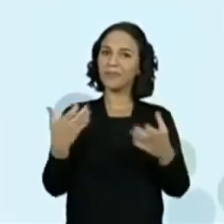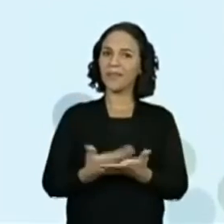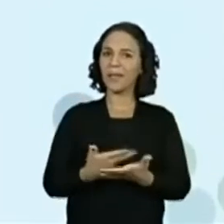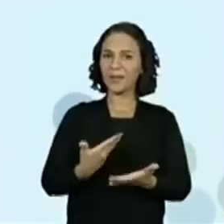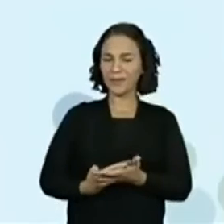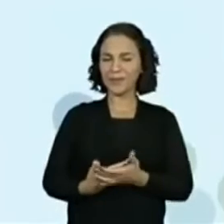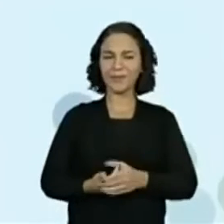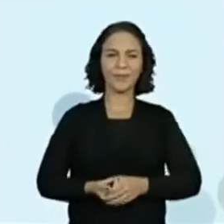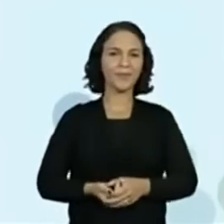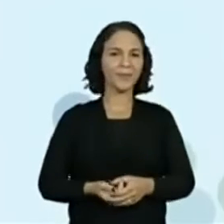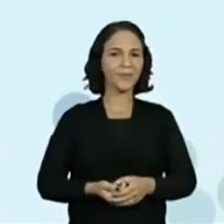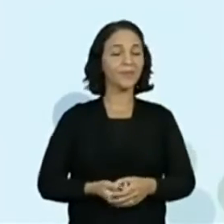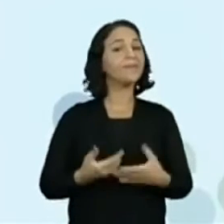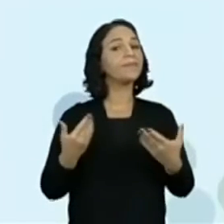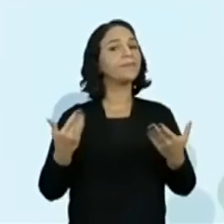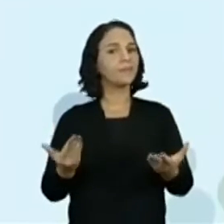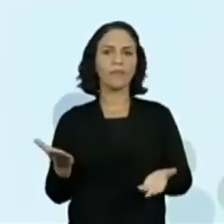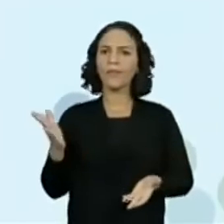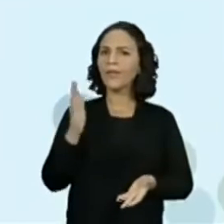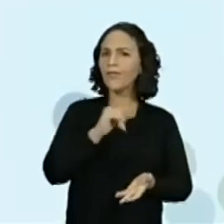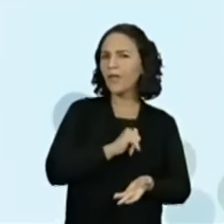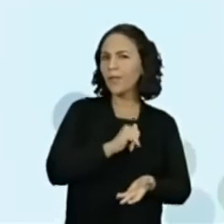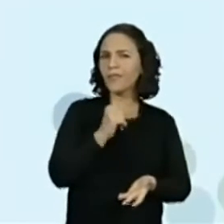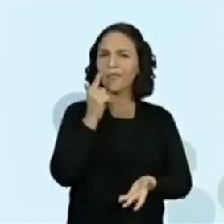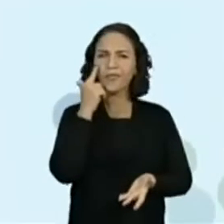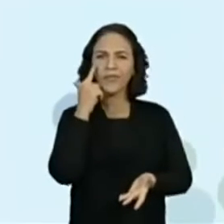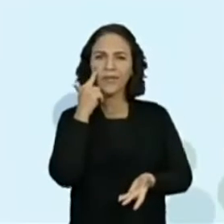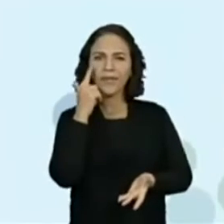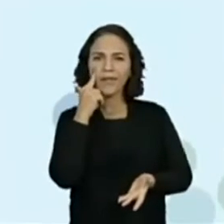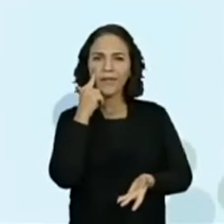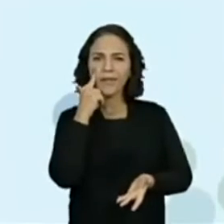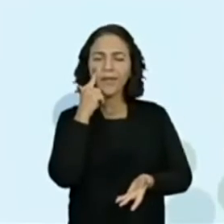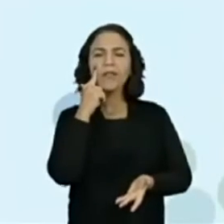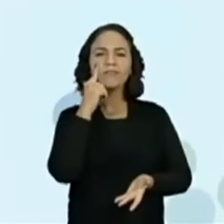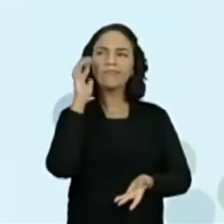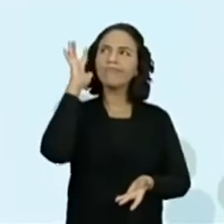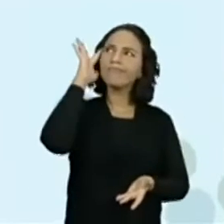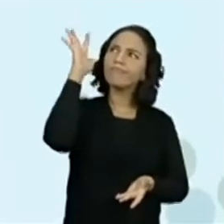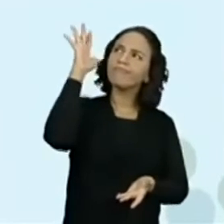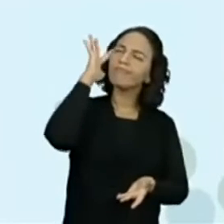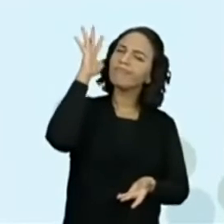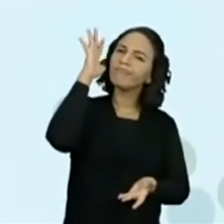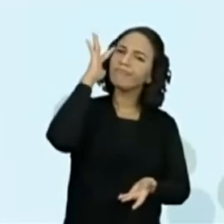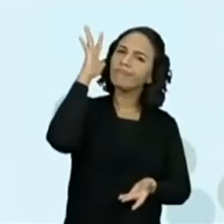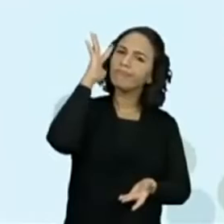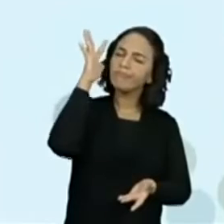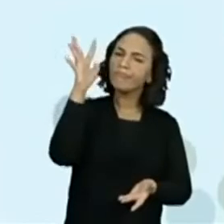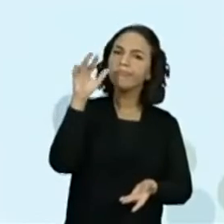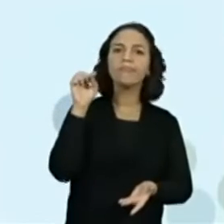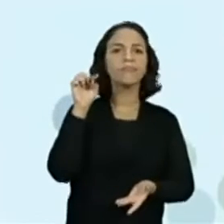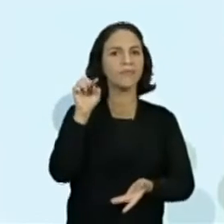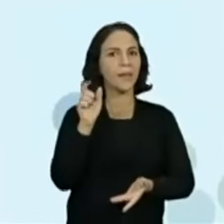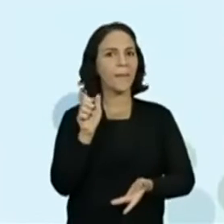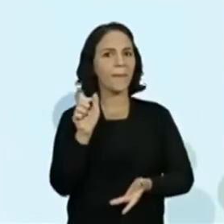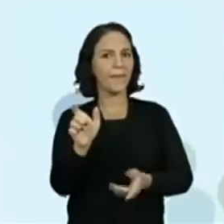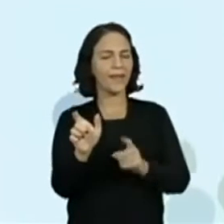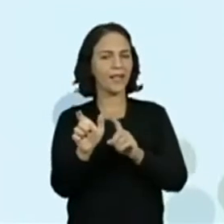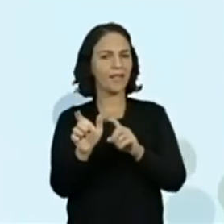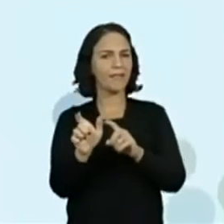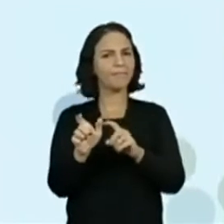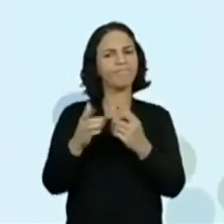pouquinho. E vamos para a nossa reflexão, vamos pensar aí um pouquinho sobre esta palavra